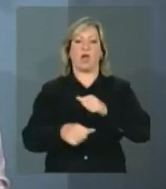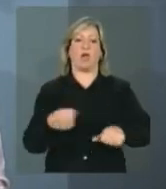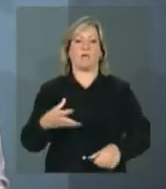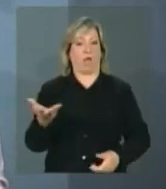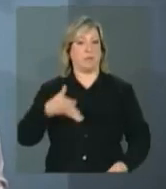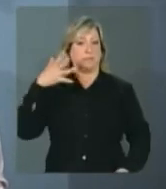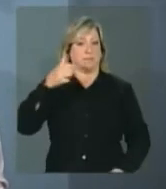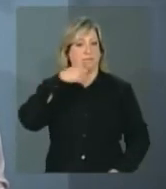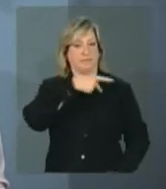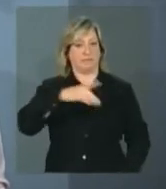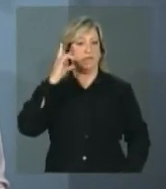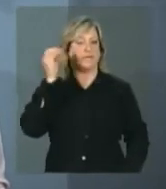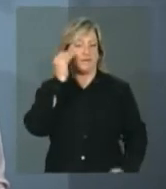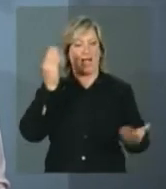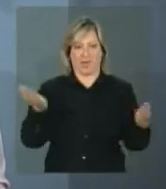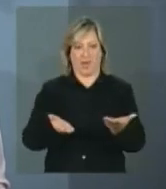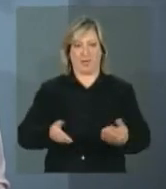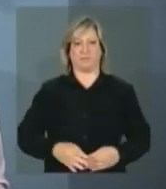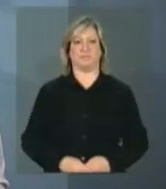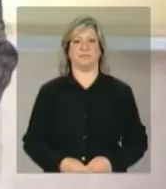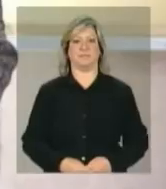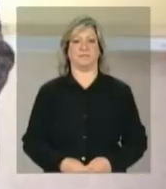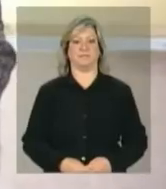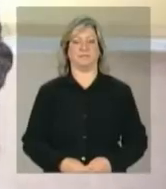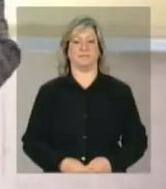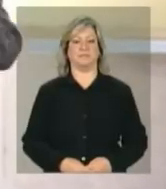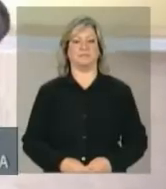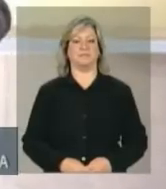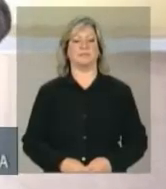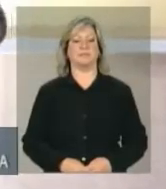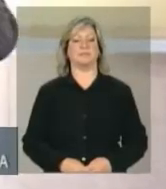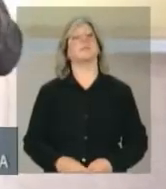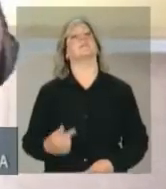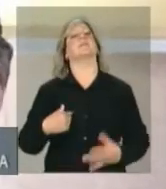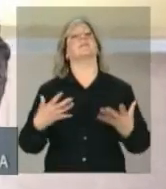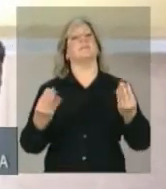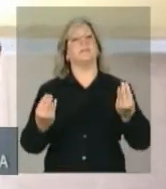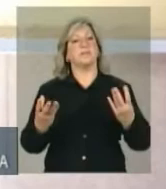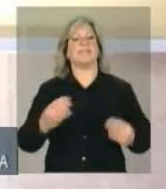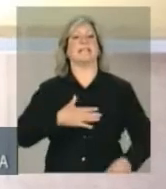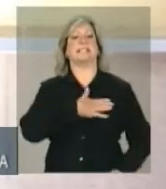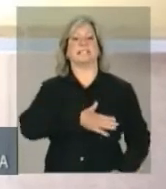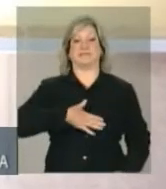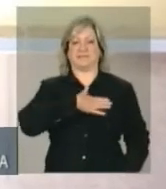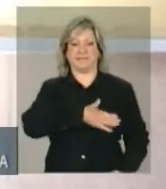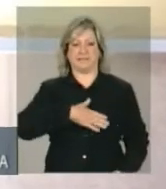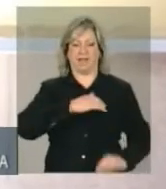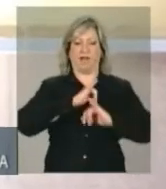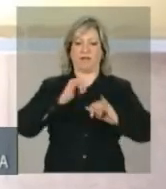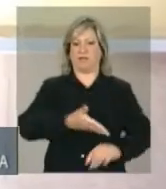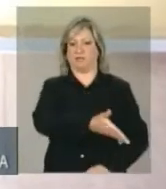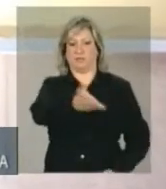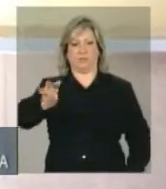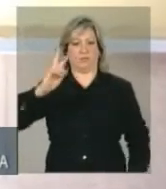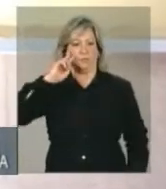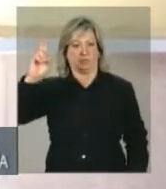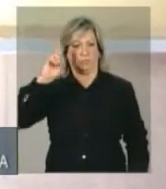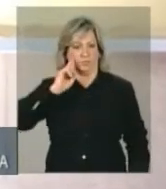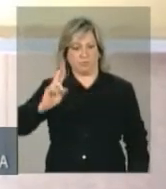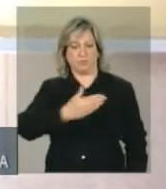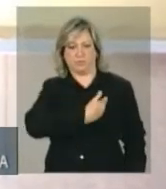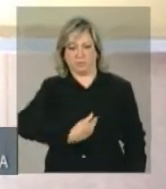discurso da presidenta aos empresários. Com grande satisfação, me dirijo às autoridades governamentais,